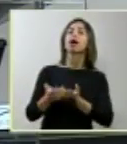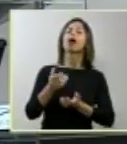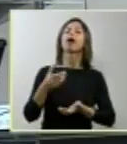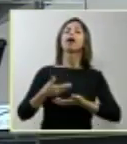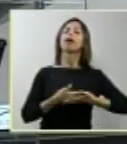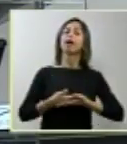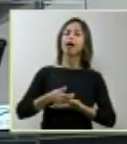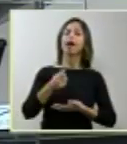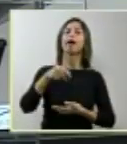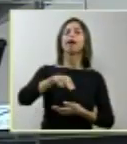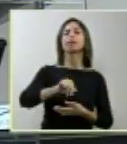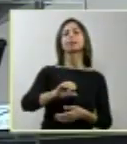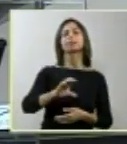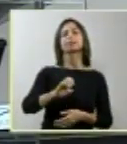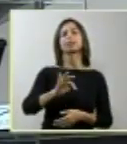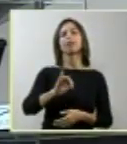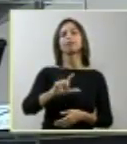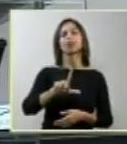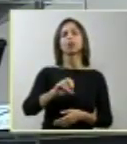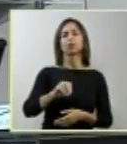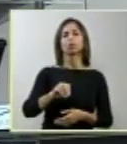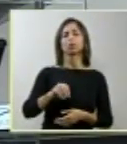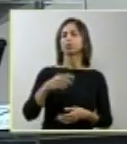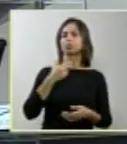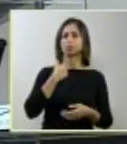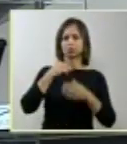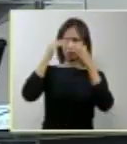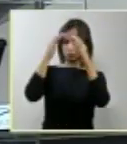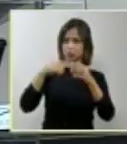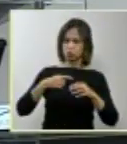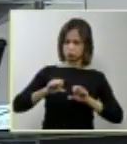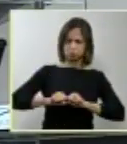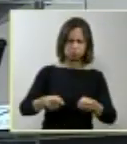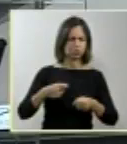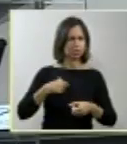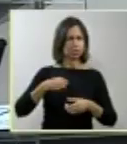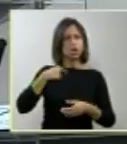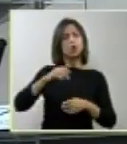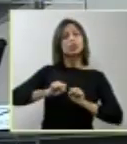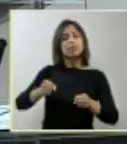um ser que não deve ser respeitado, e eu estou aqui defendendo o direito deste ser,